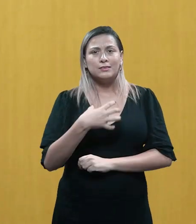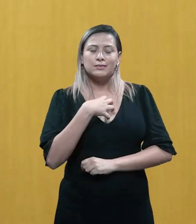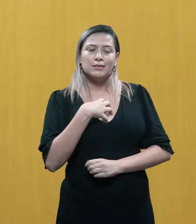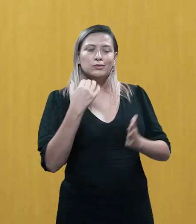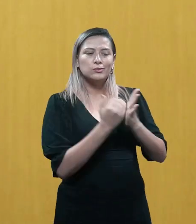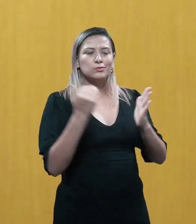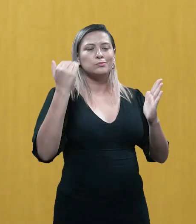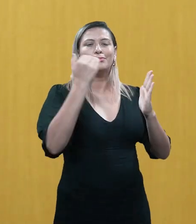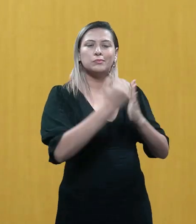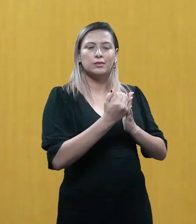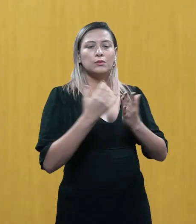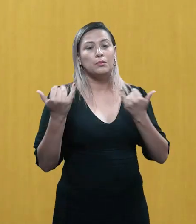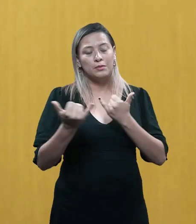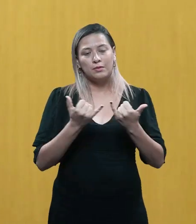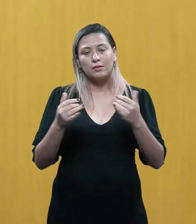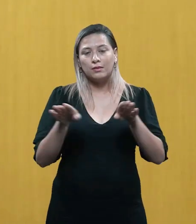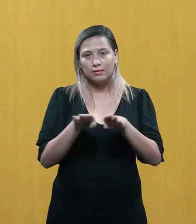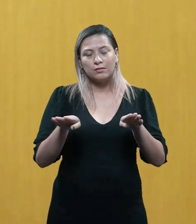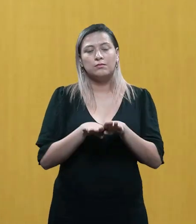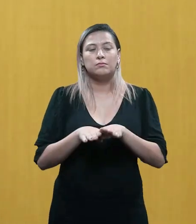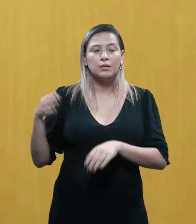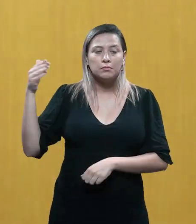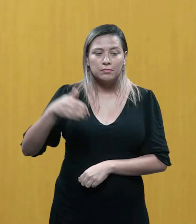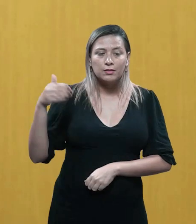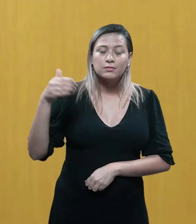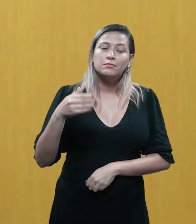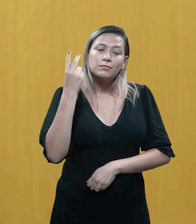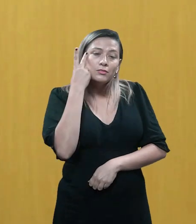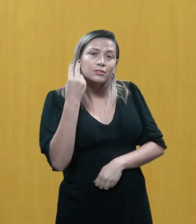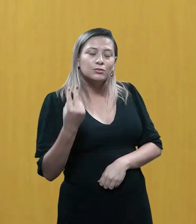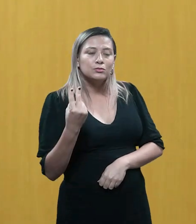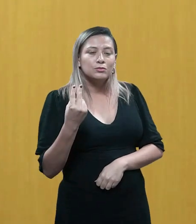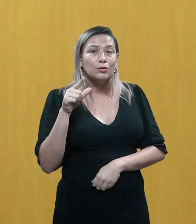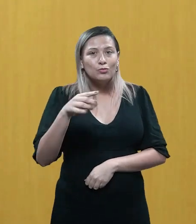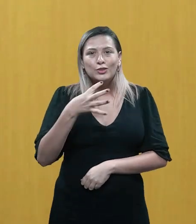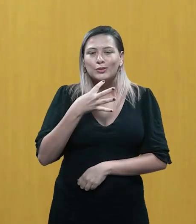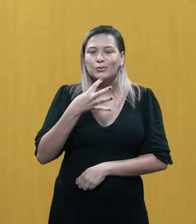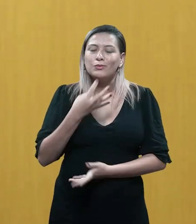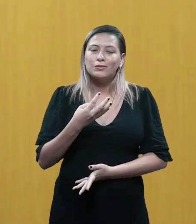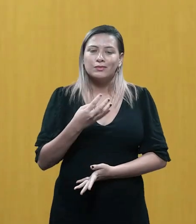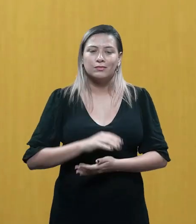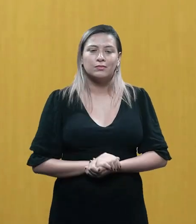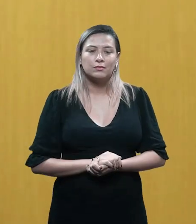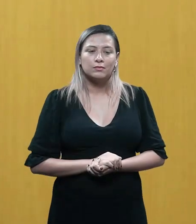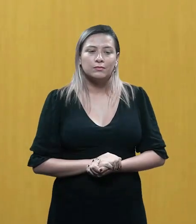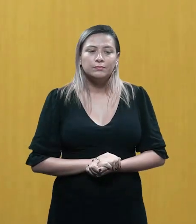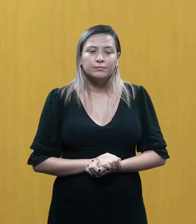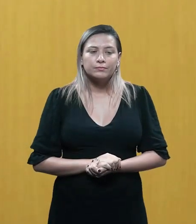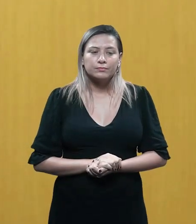superior e você se sente participante dessa história quando você conhece uma fragilidade do